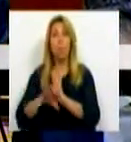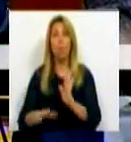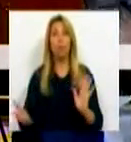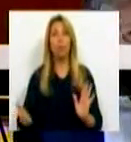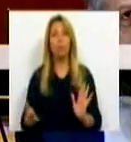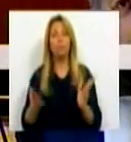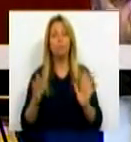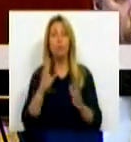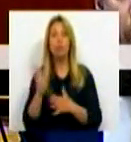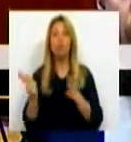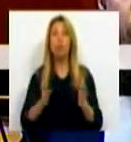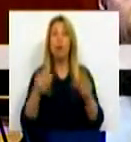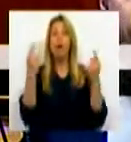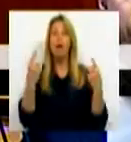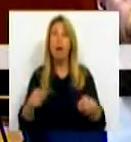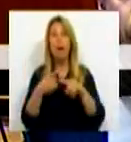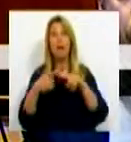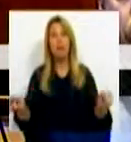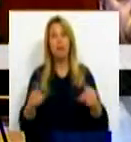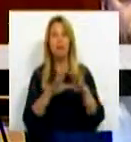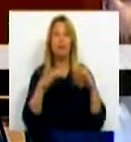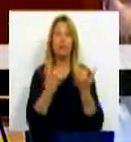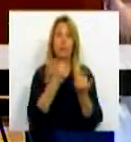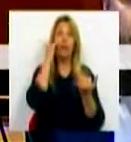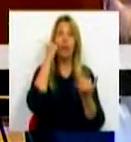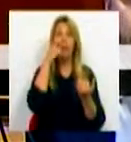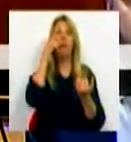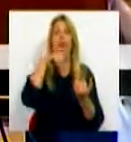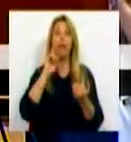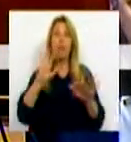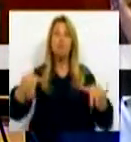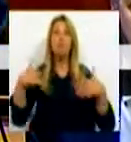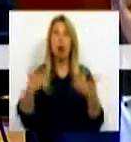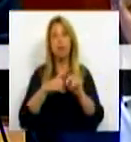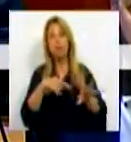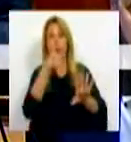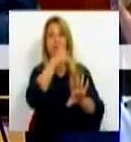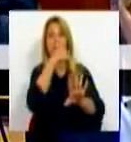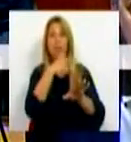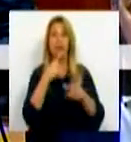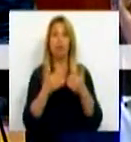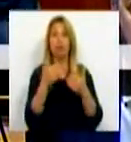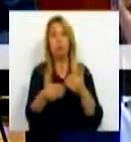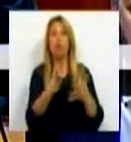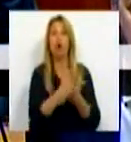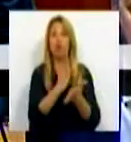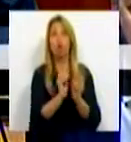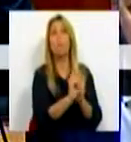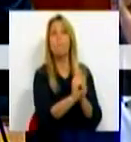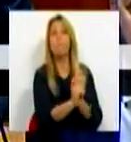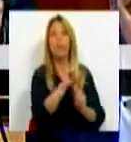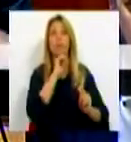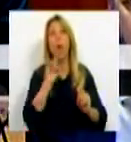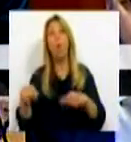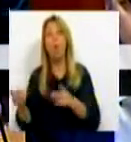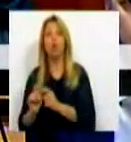Mas, por outro lado, existem assimetrias sociais graves entre os que podem pagar estas atividades e os que não podem pagar. E nós sabemos que,